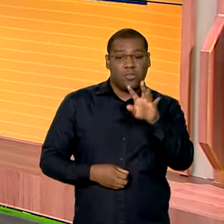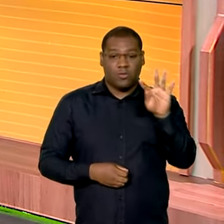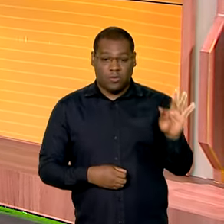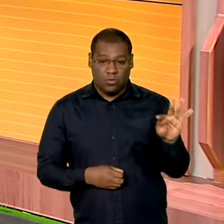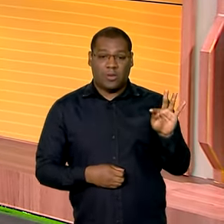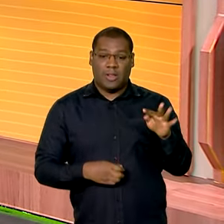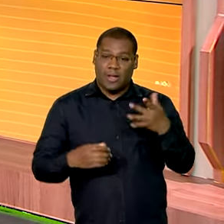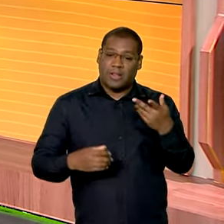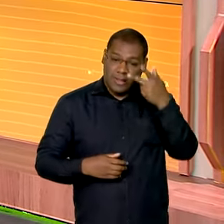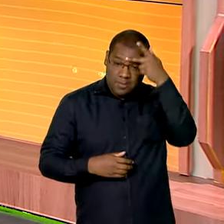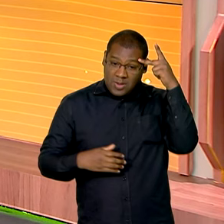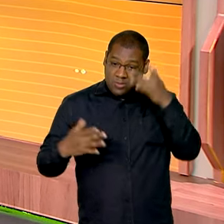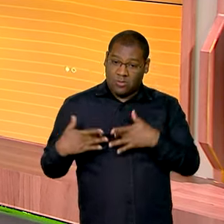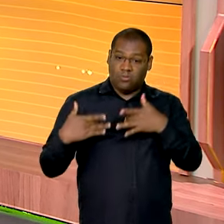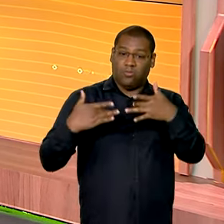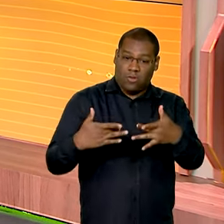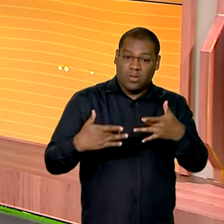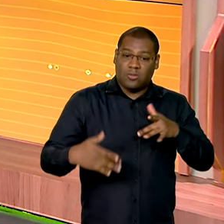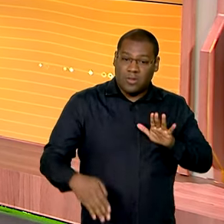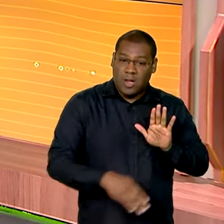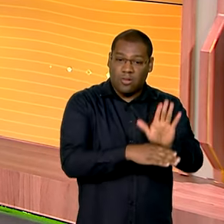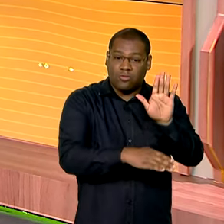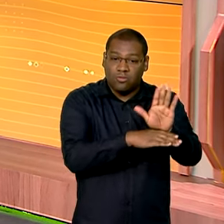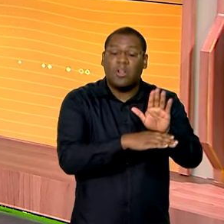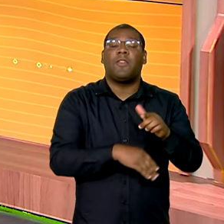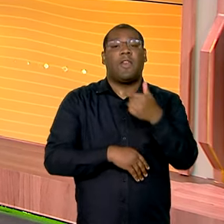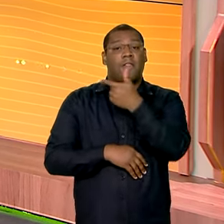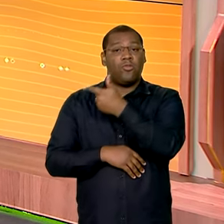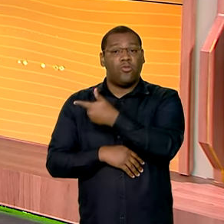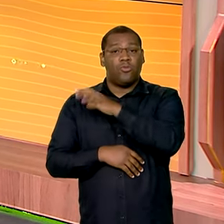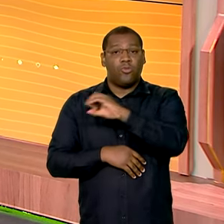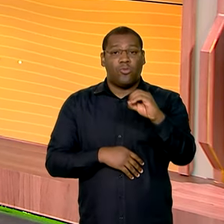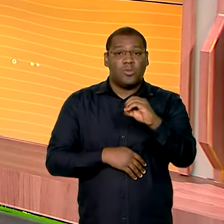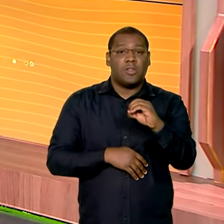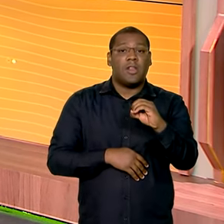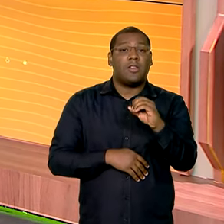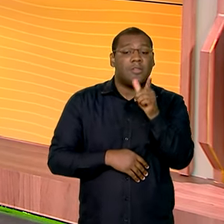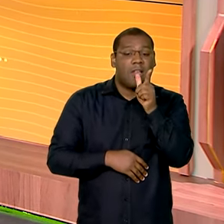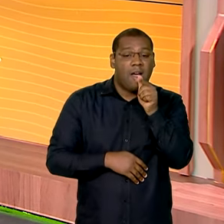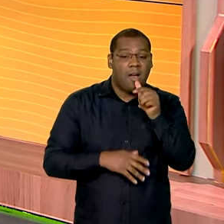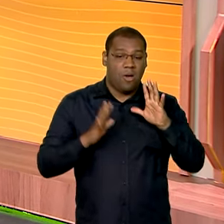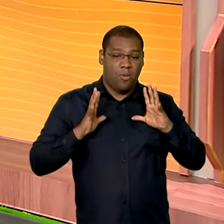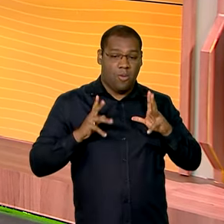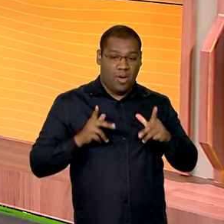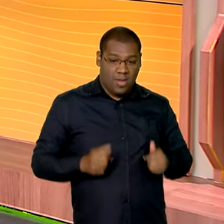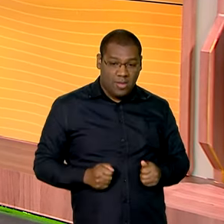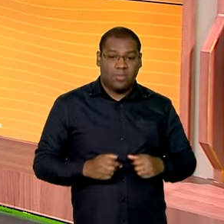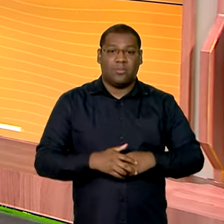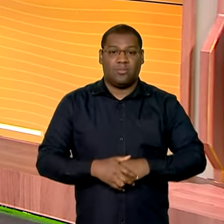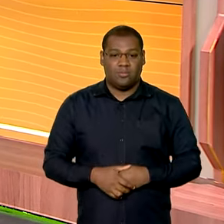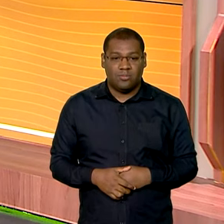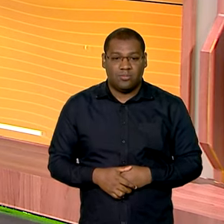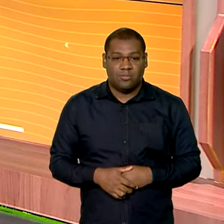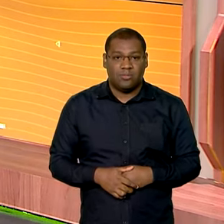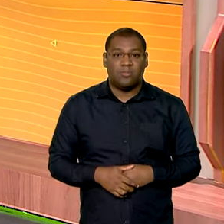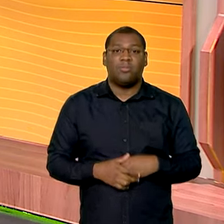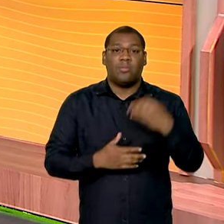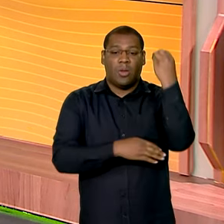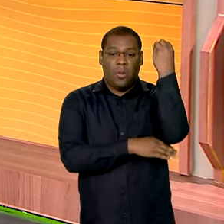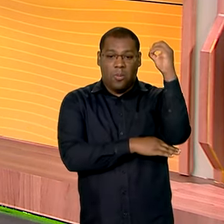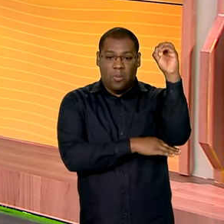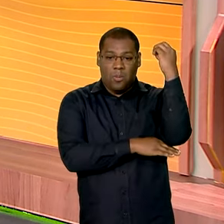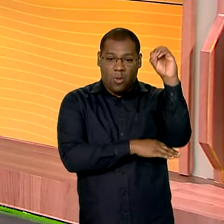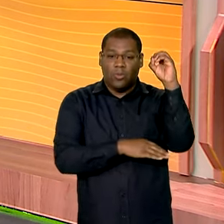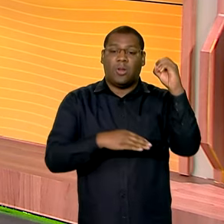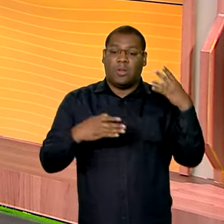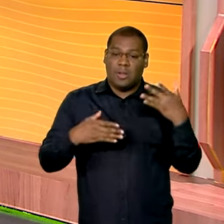itens estão 200 purificadores de água. Segundo o levantamento do governo, na região metropolitana de Porto Alegre,